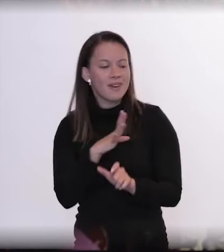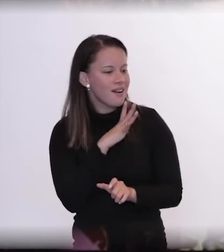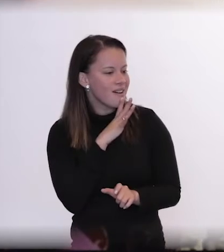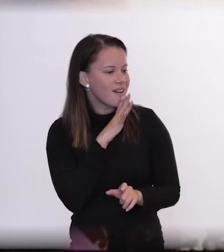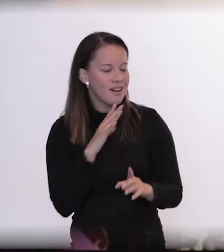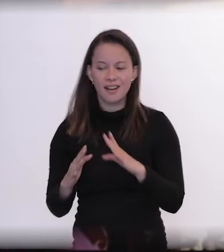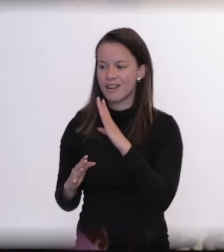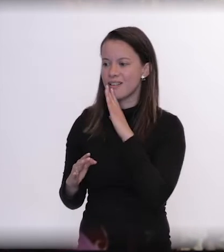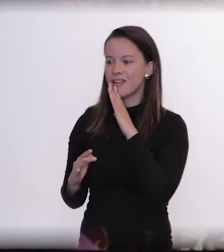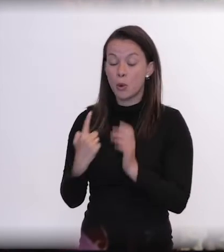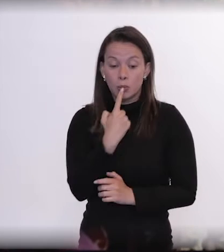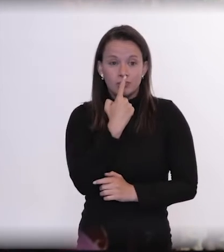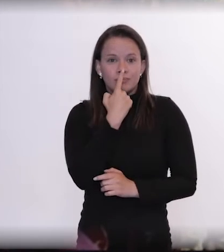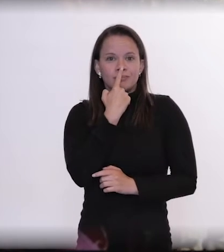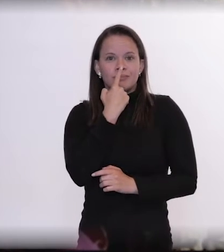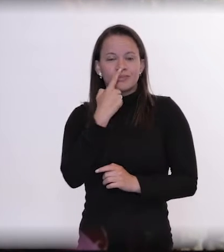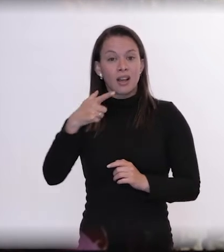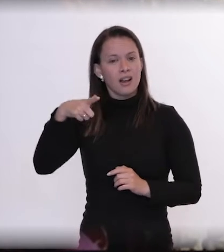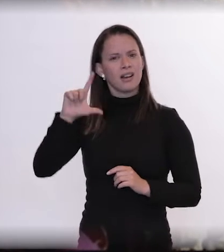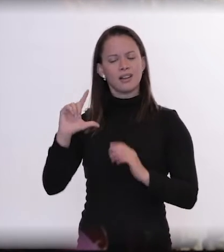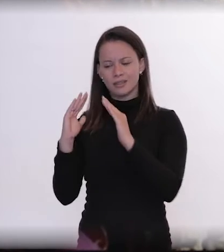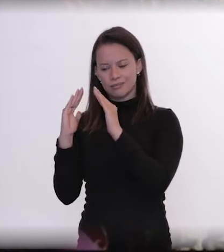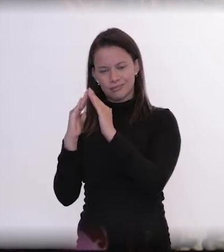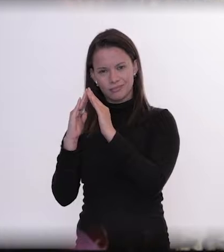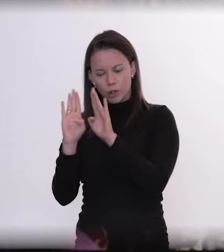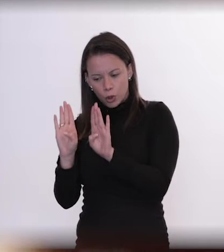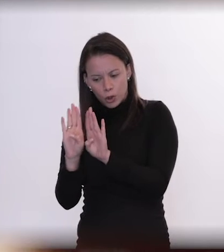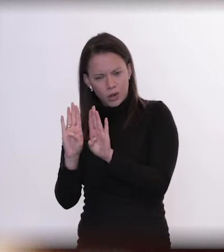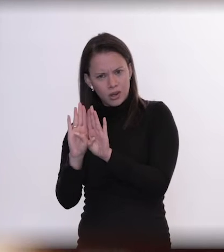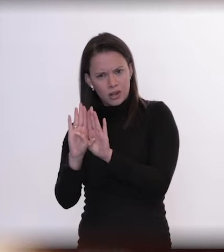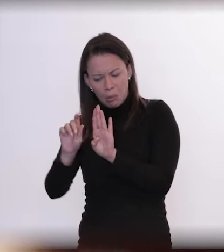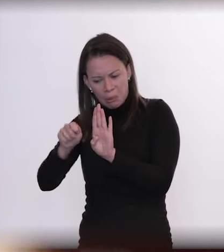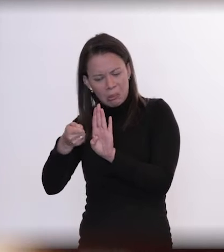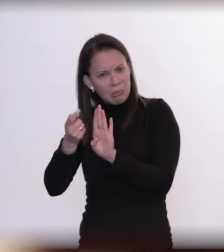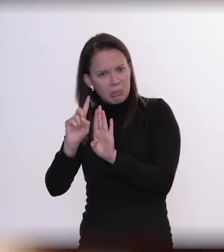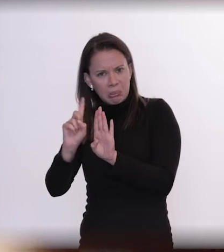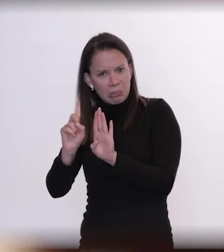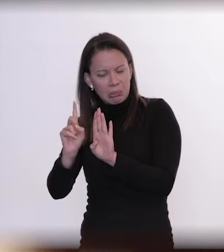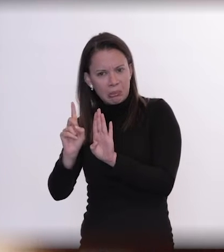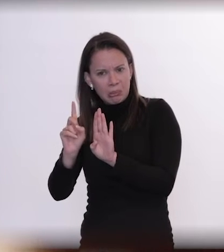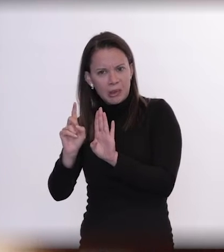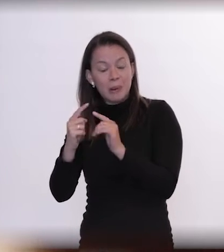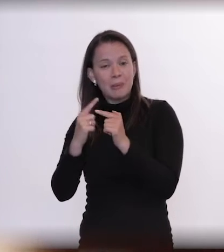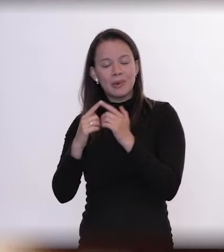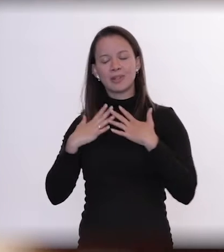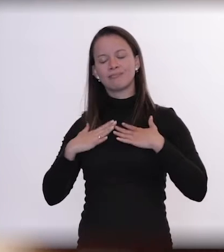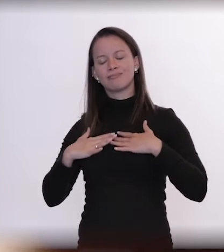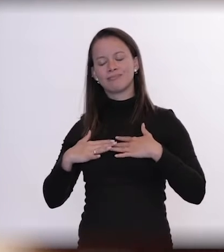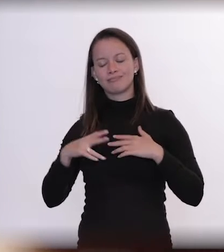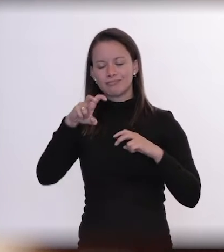onde as pessoas dormiam com a porta encostada, onde as pessoas botavam as cadeiras nas